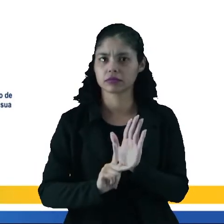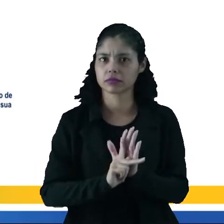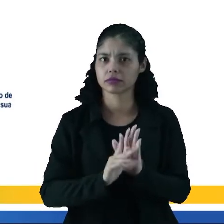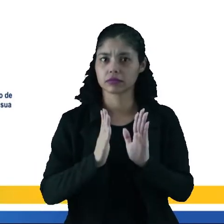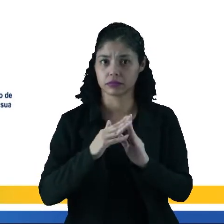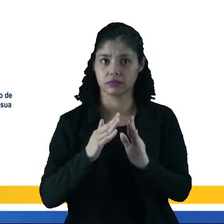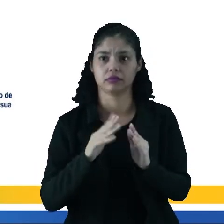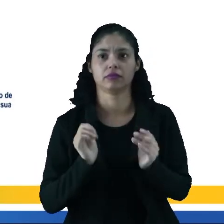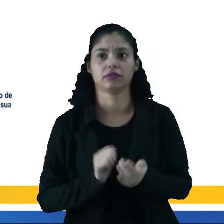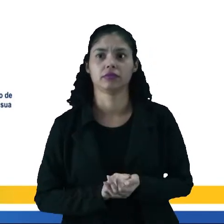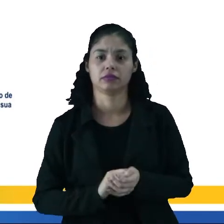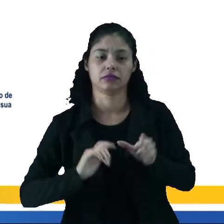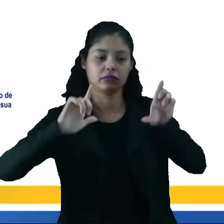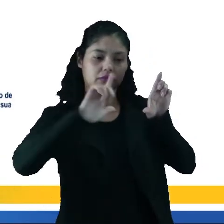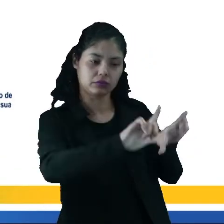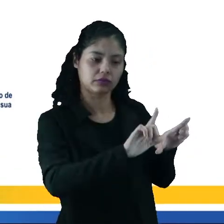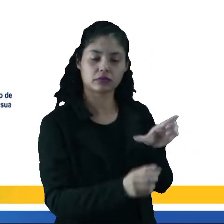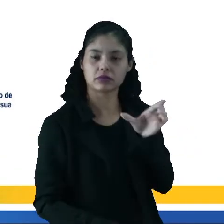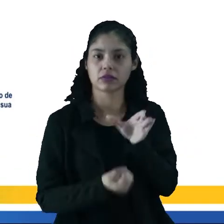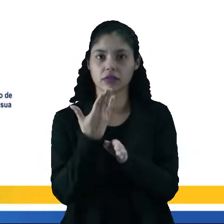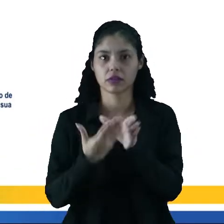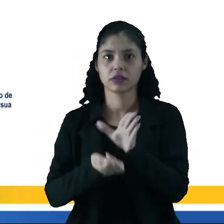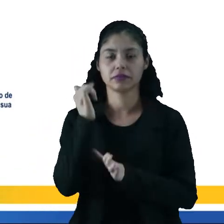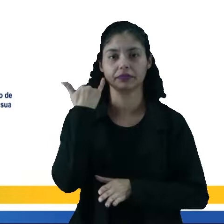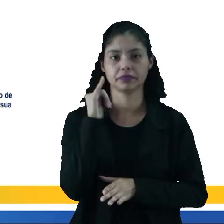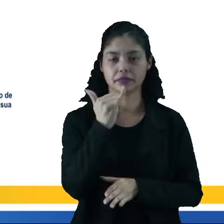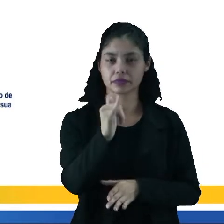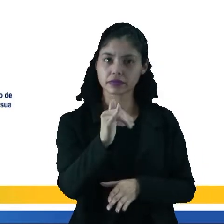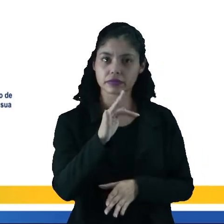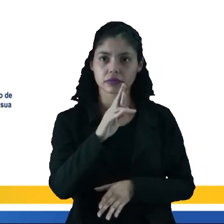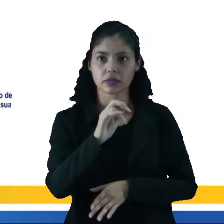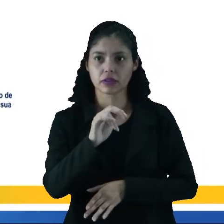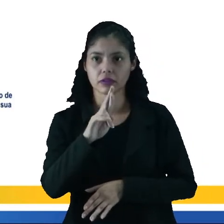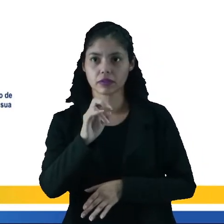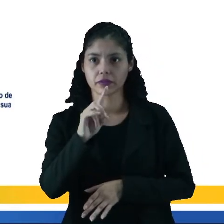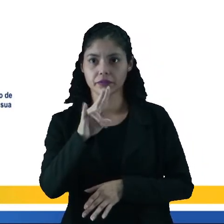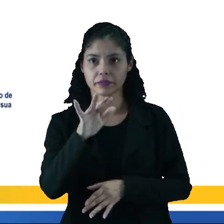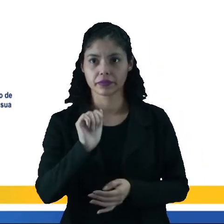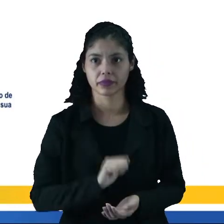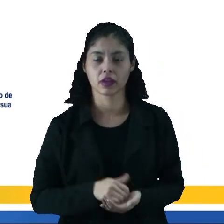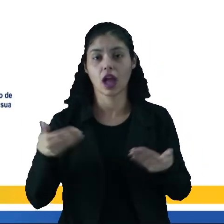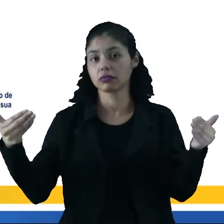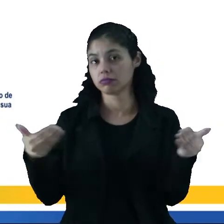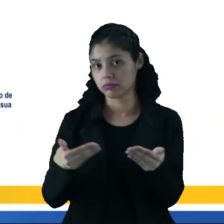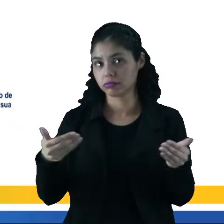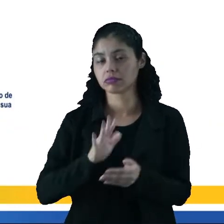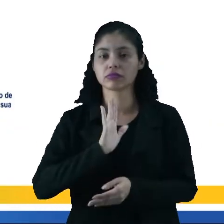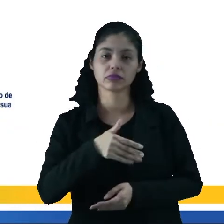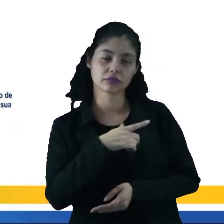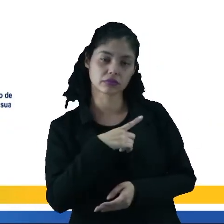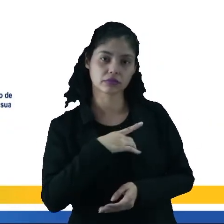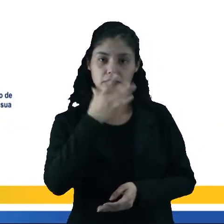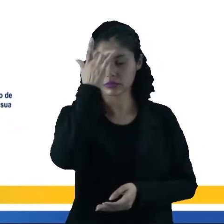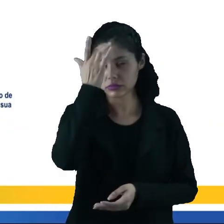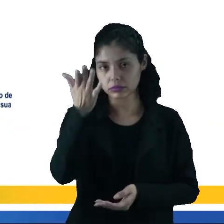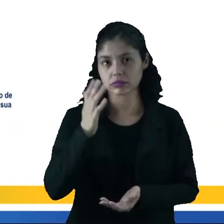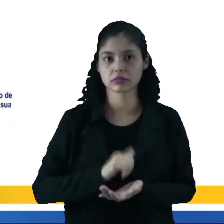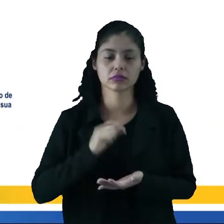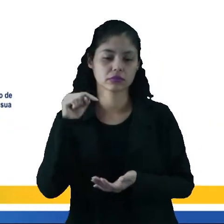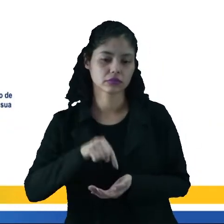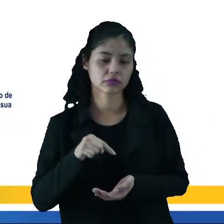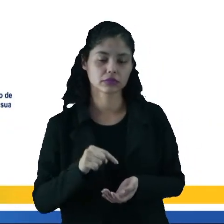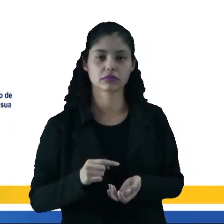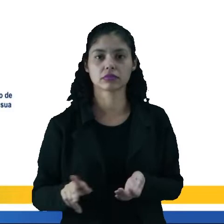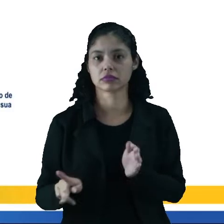aí tem o painel, que gera energia solar fotovoltaica. E atualmente já está até mais facilitada a